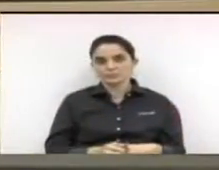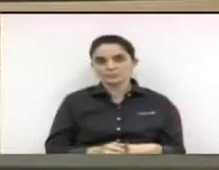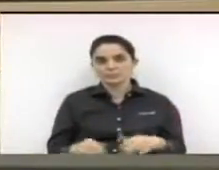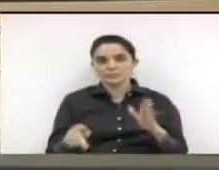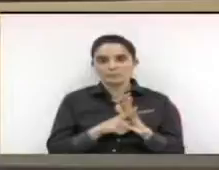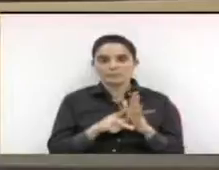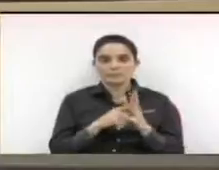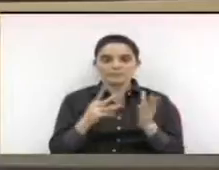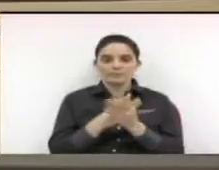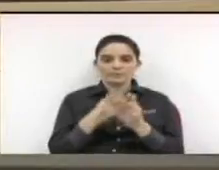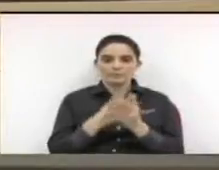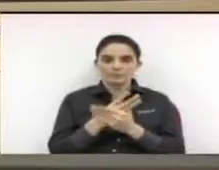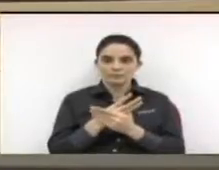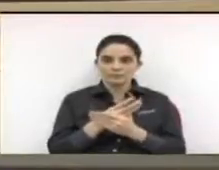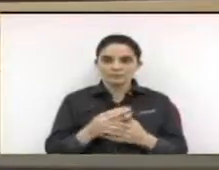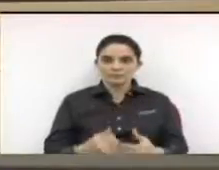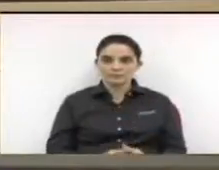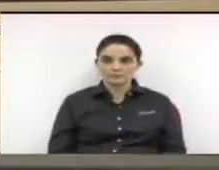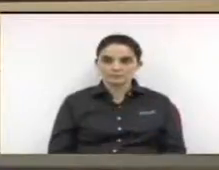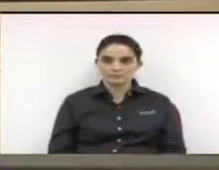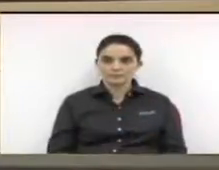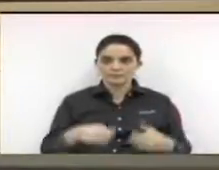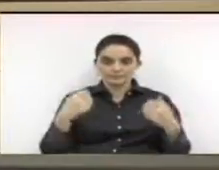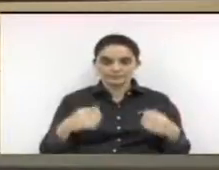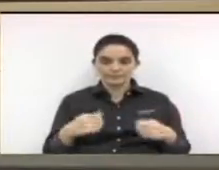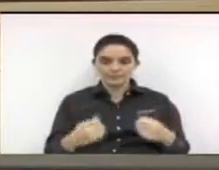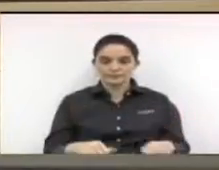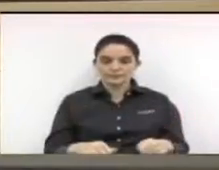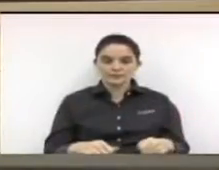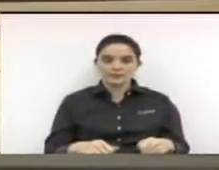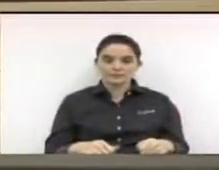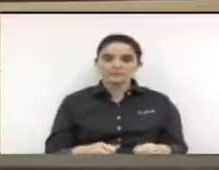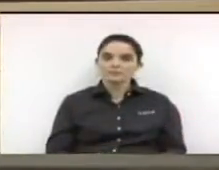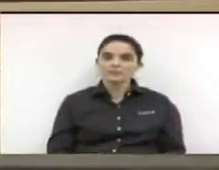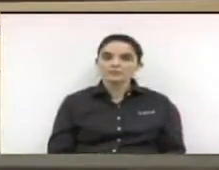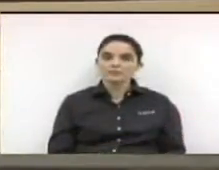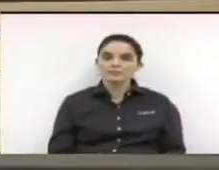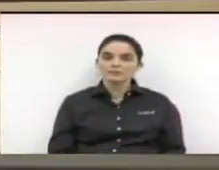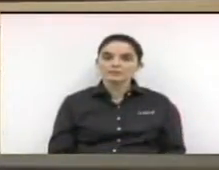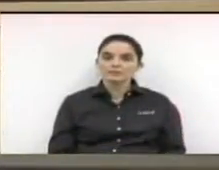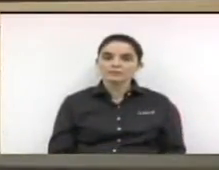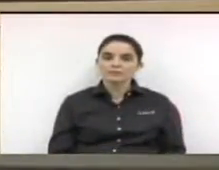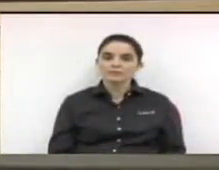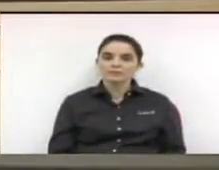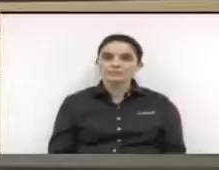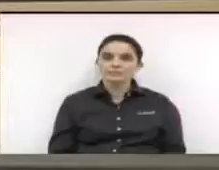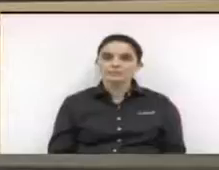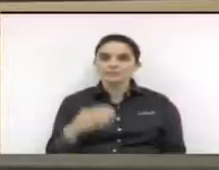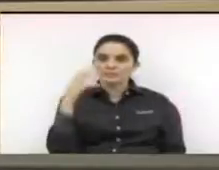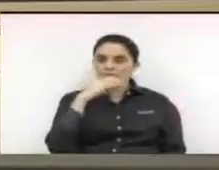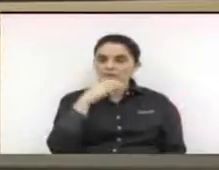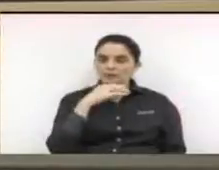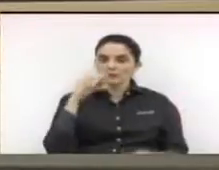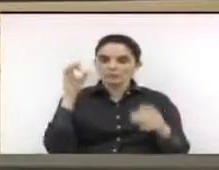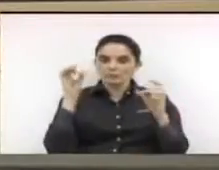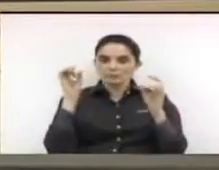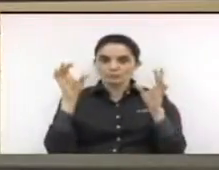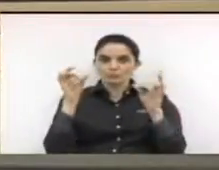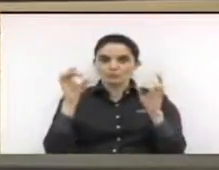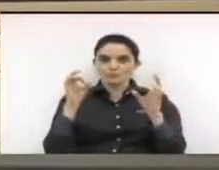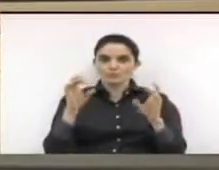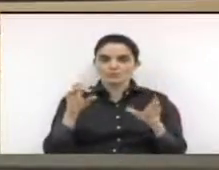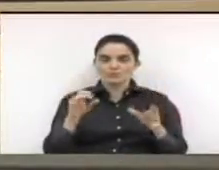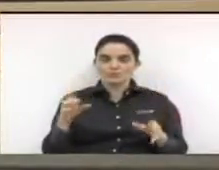de Limeira e da outras providências necessita de regime especial de tramitação. Plenário, vereador Vitório Bortolã,